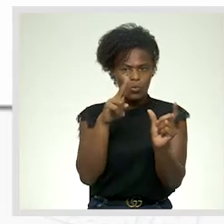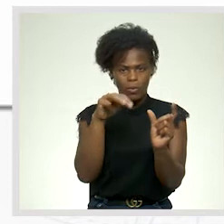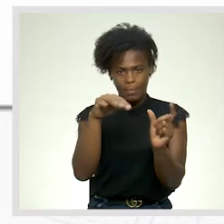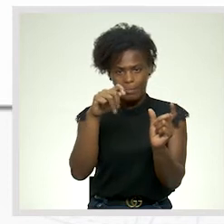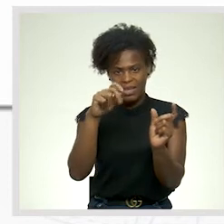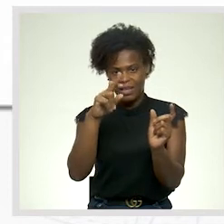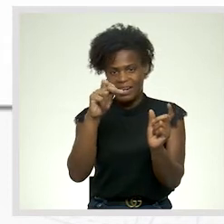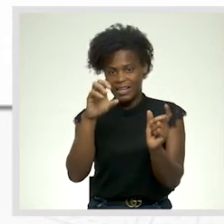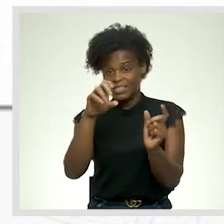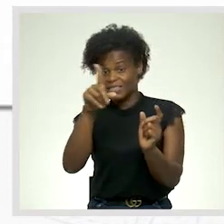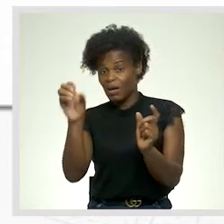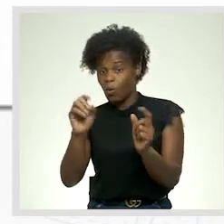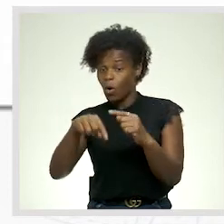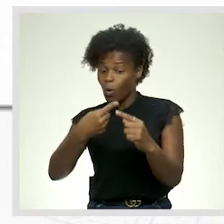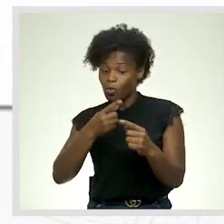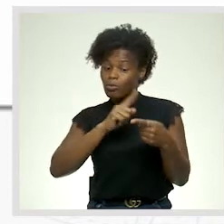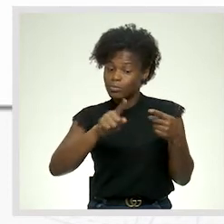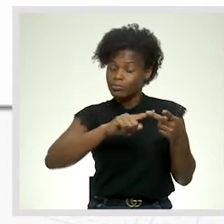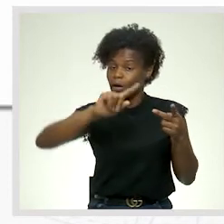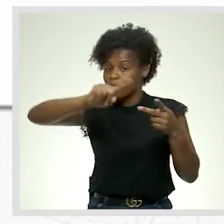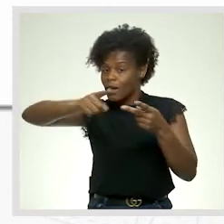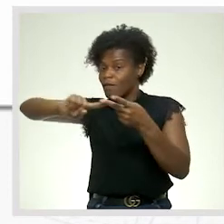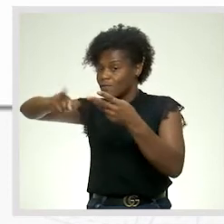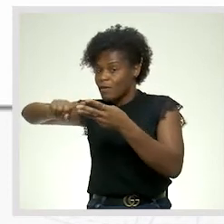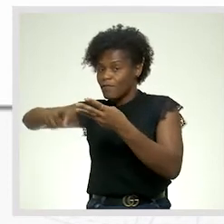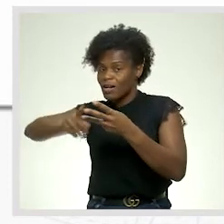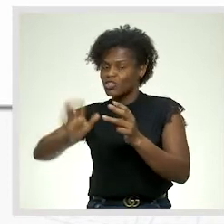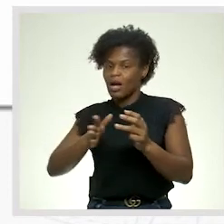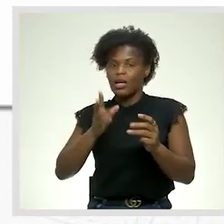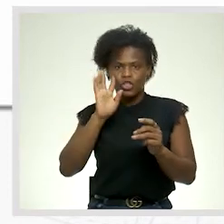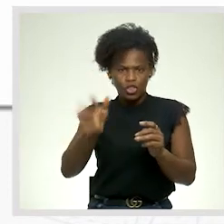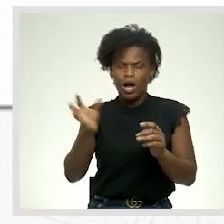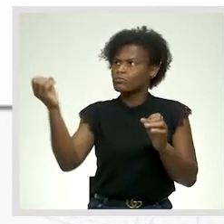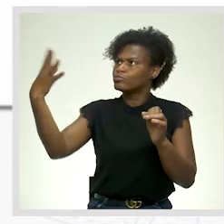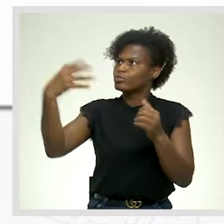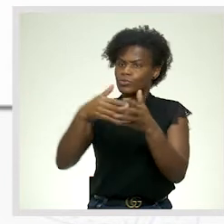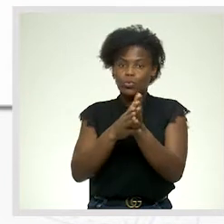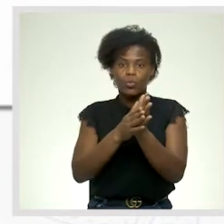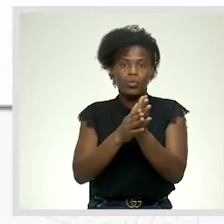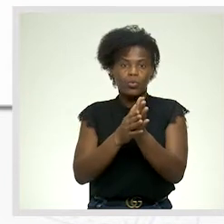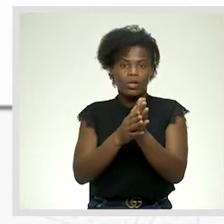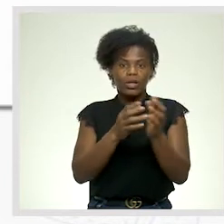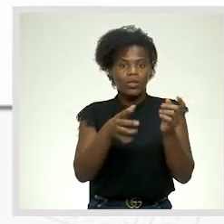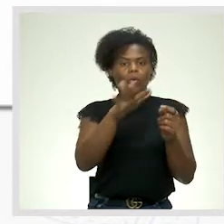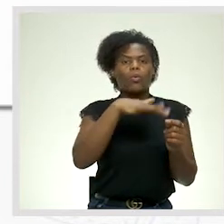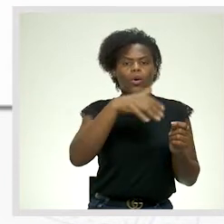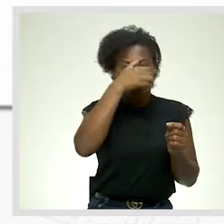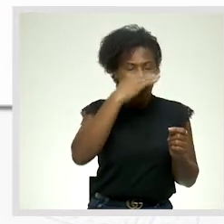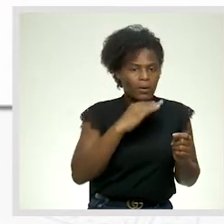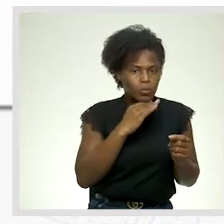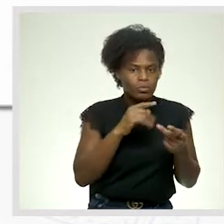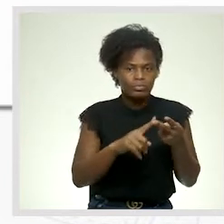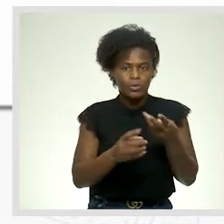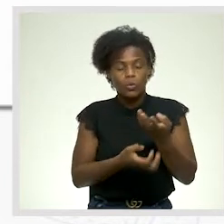enumeração vem logo a seguir na frase Já acendi todas as luzes. De onde? Dos quartos, da